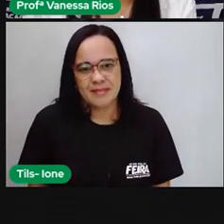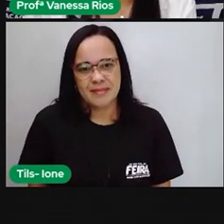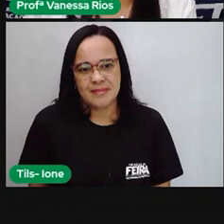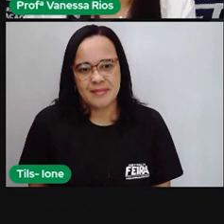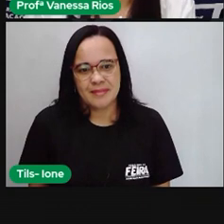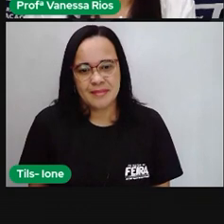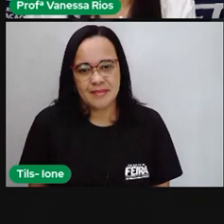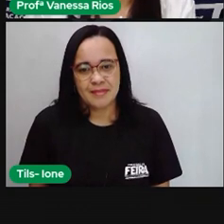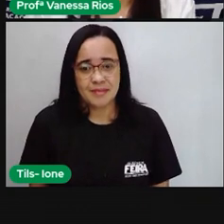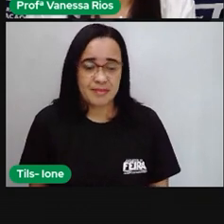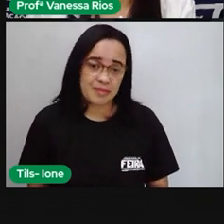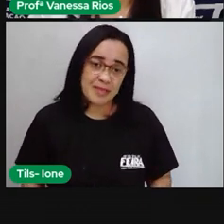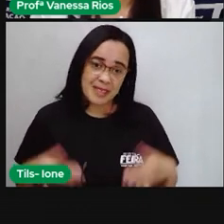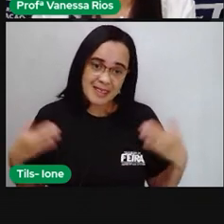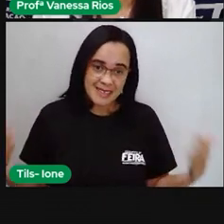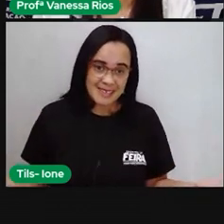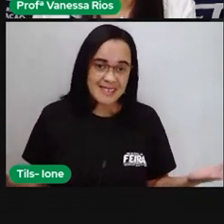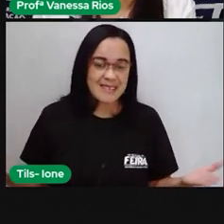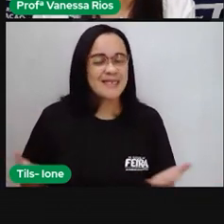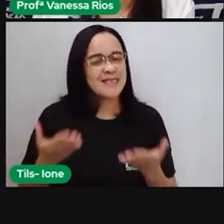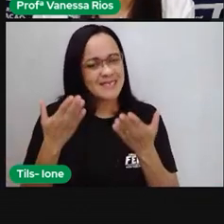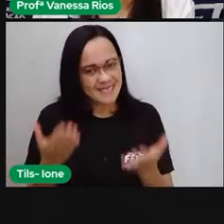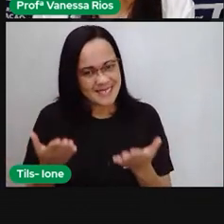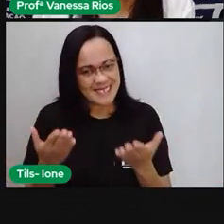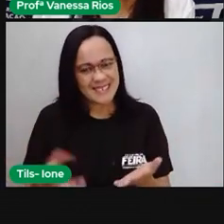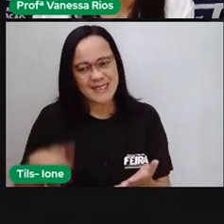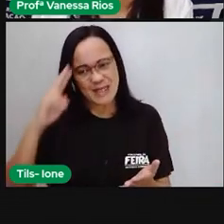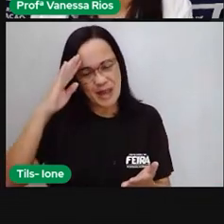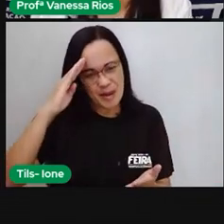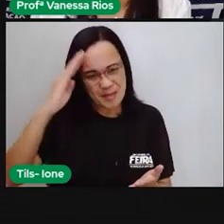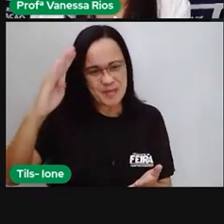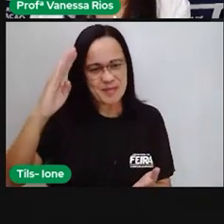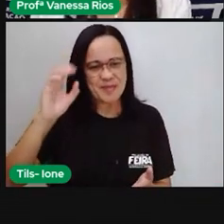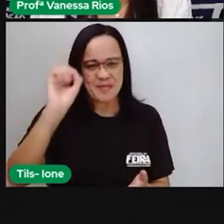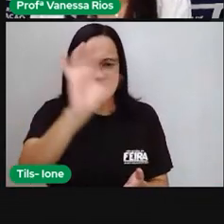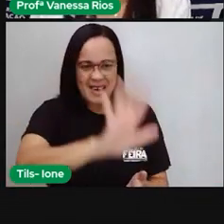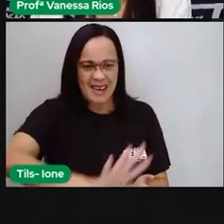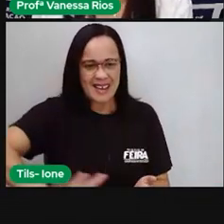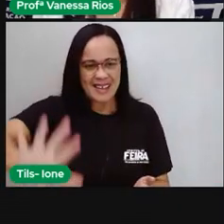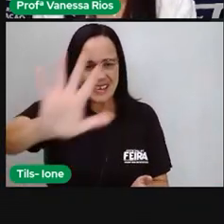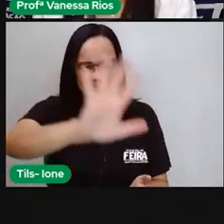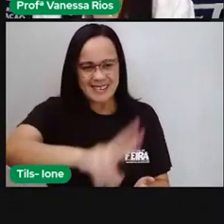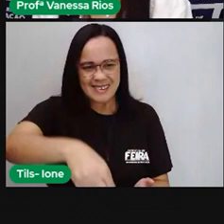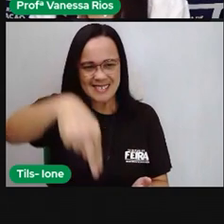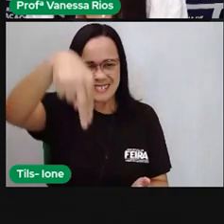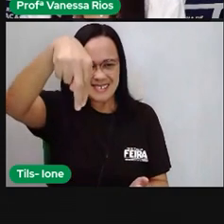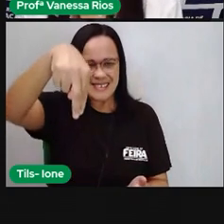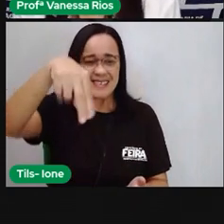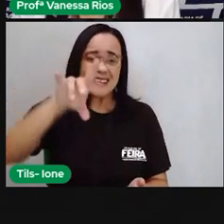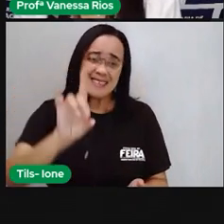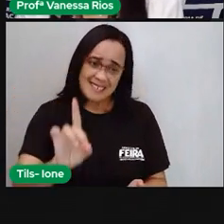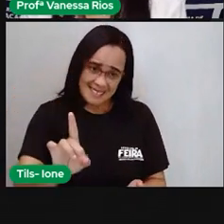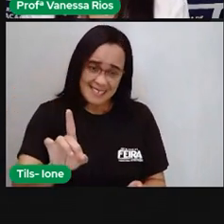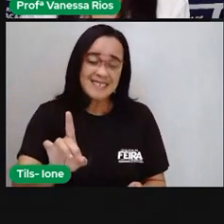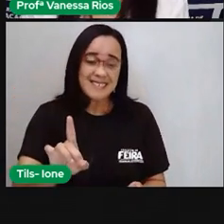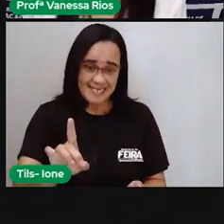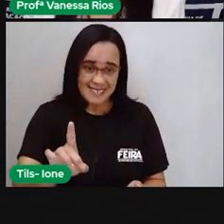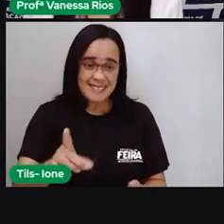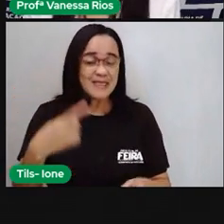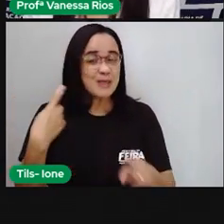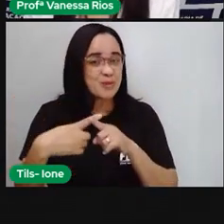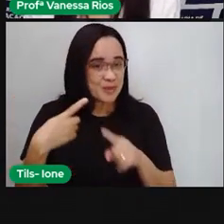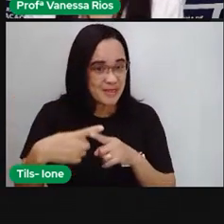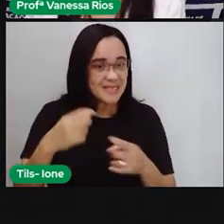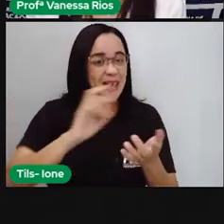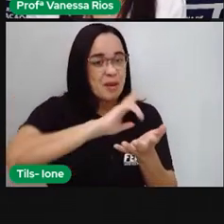E aí, eu não poderia deixar de falar aí do nordeste, não é? Quando a gente fala em diversidade cultural, é bem importante